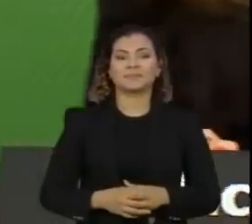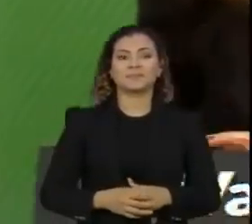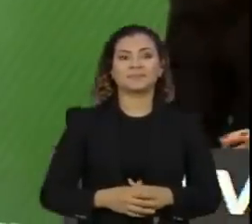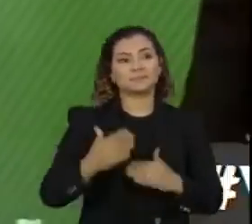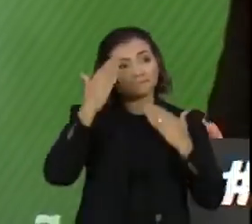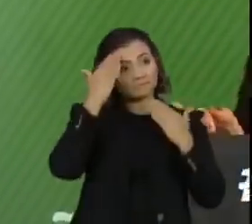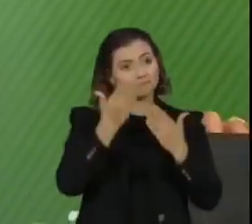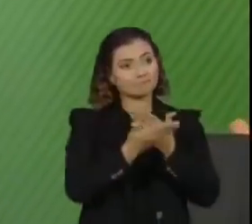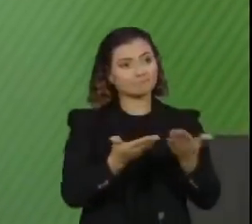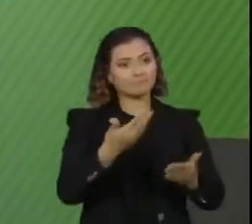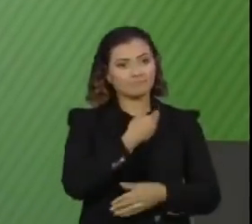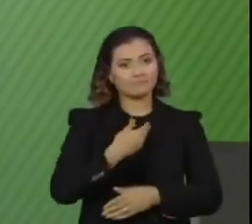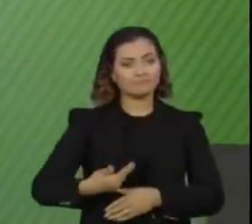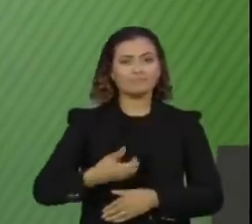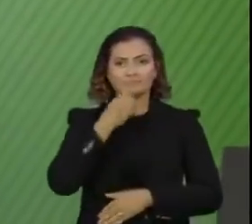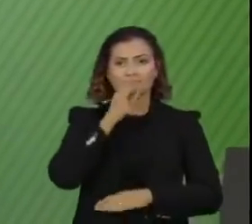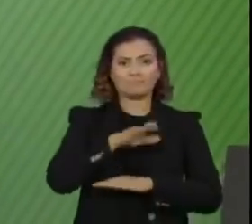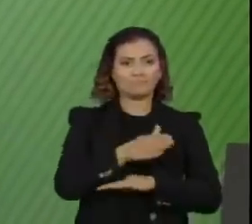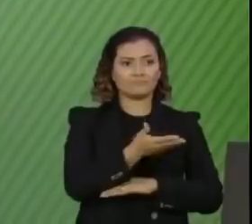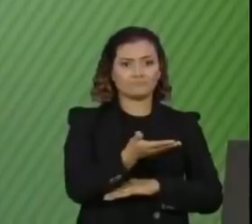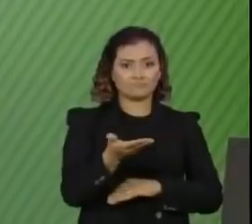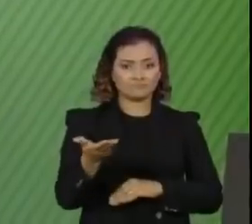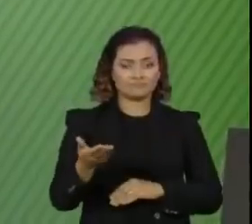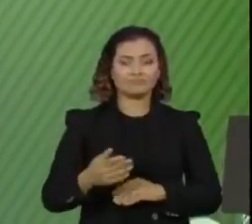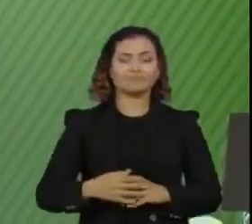Obrigado, governador. Boa tarde.